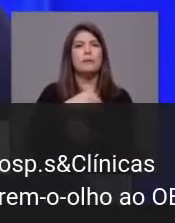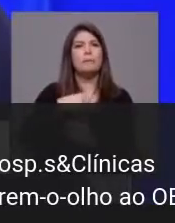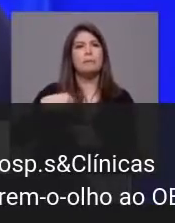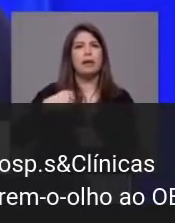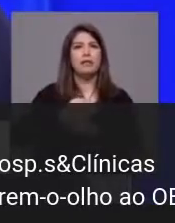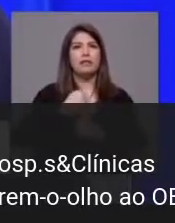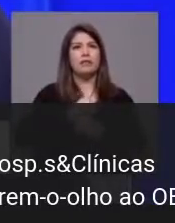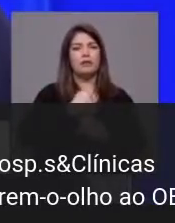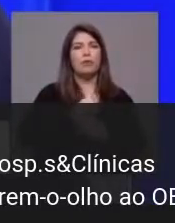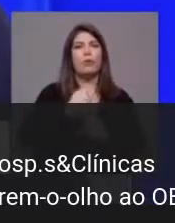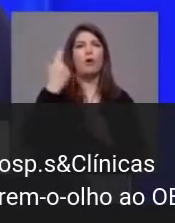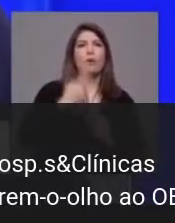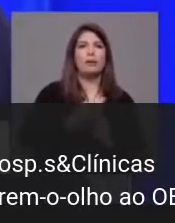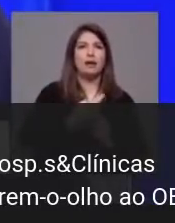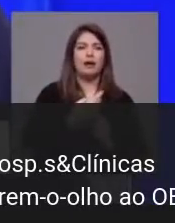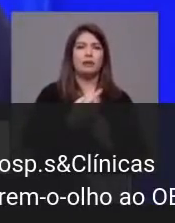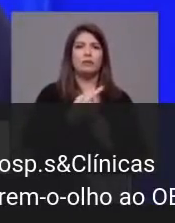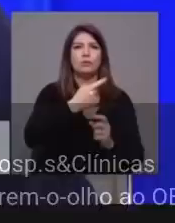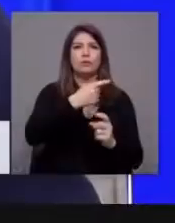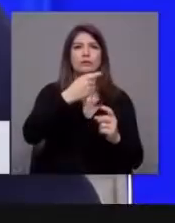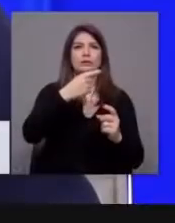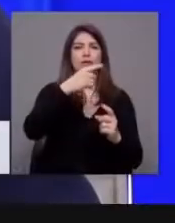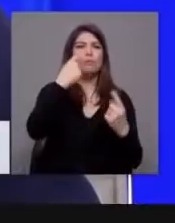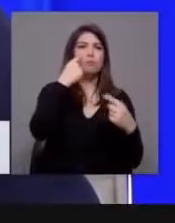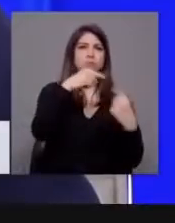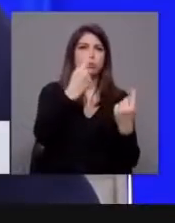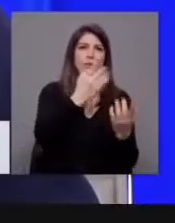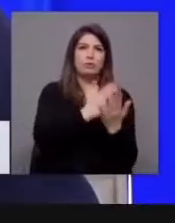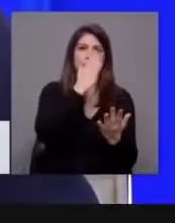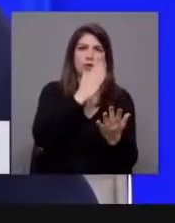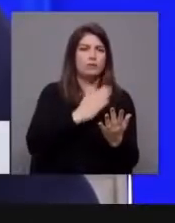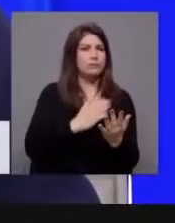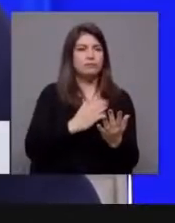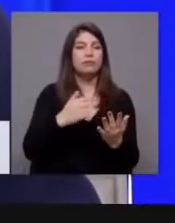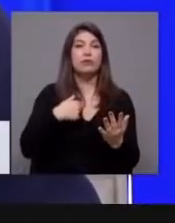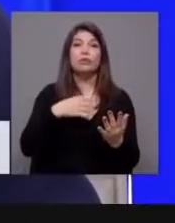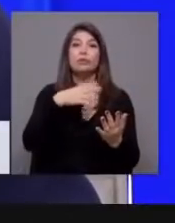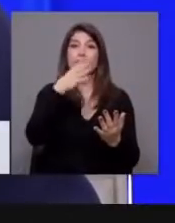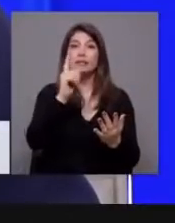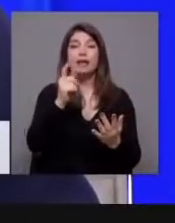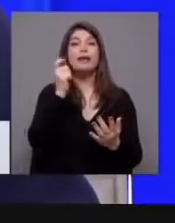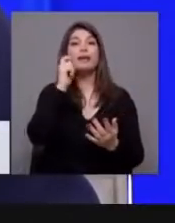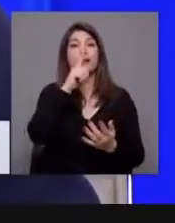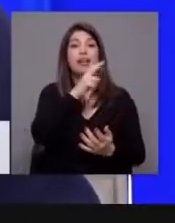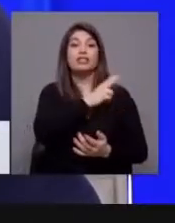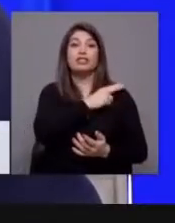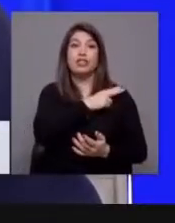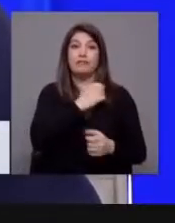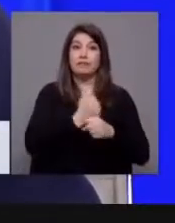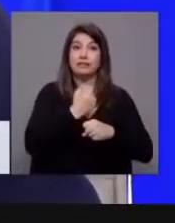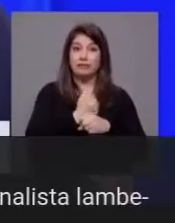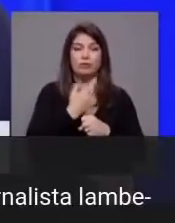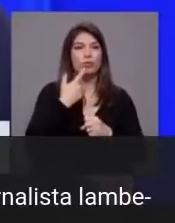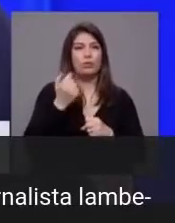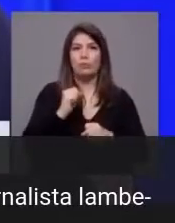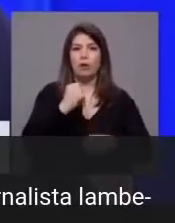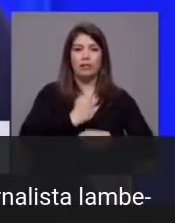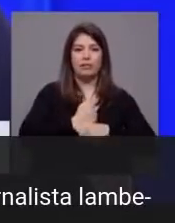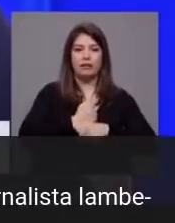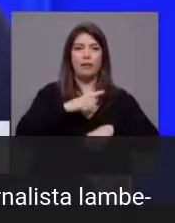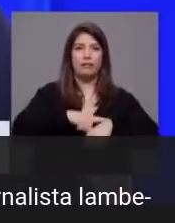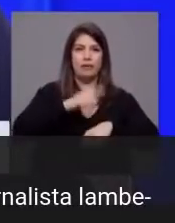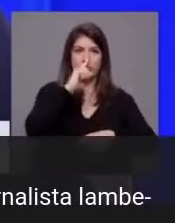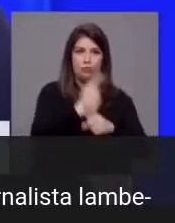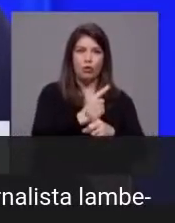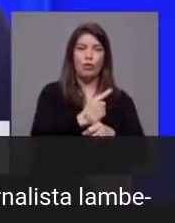e sempre um regime facultativo. O que dizíamos, isso sim, é que quem chefia serviços não pode estar ao mesmo tempo a trabalhar num hospital